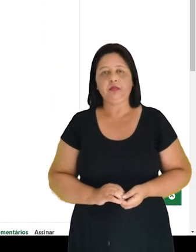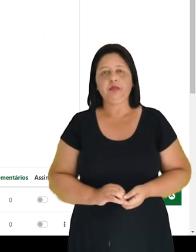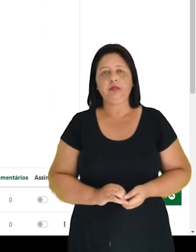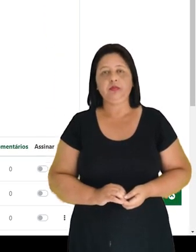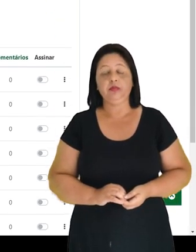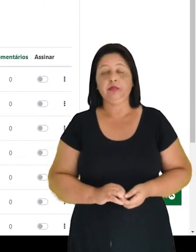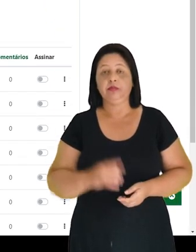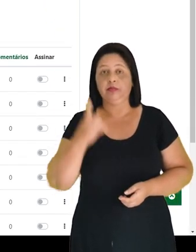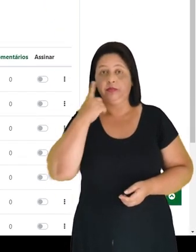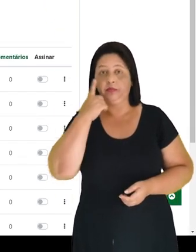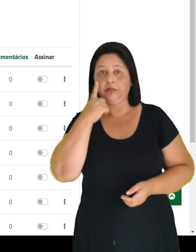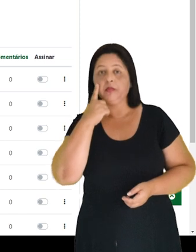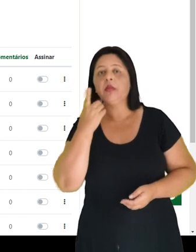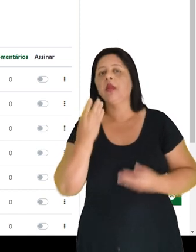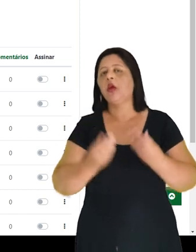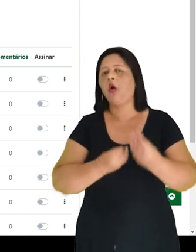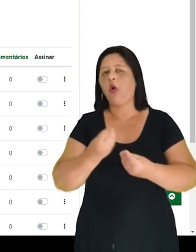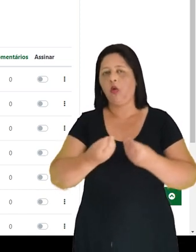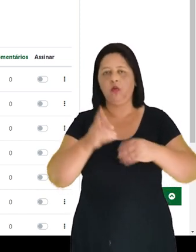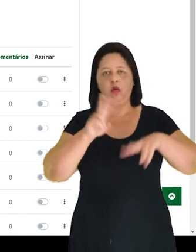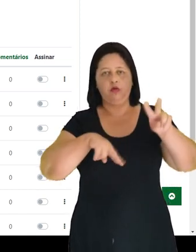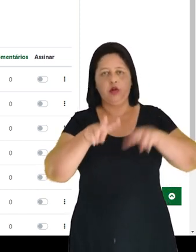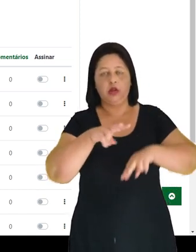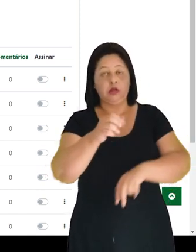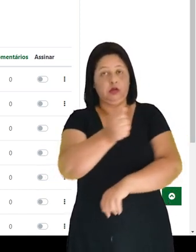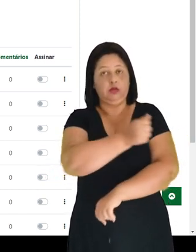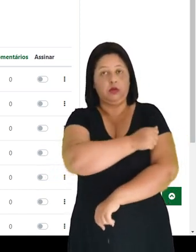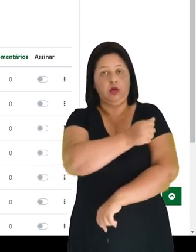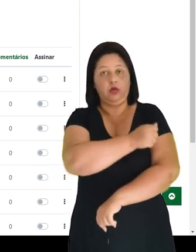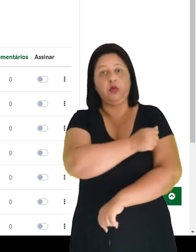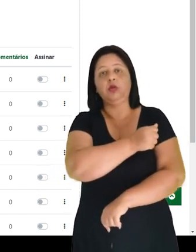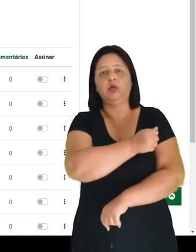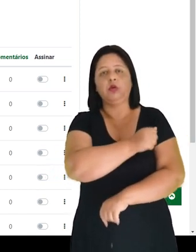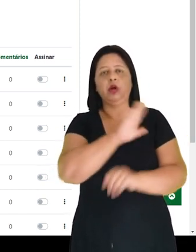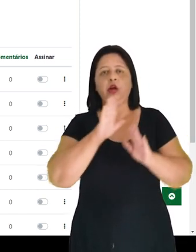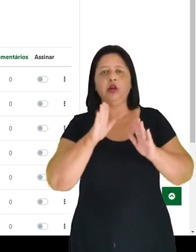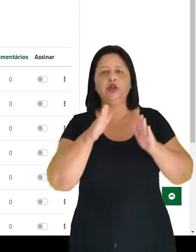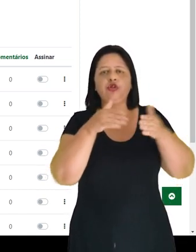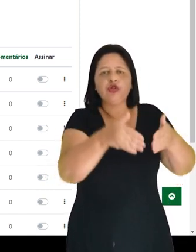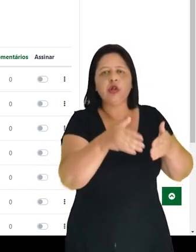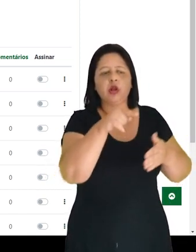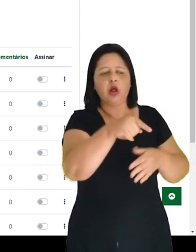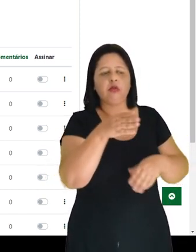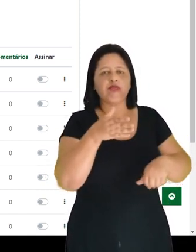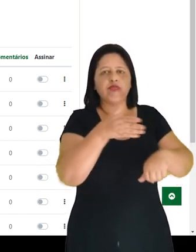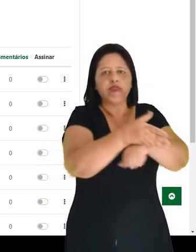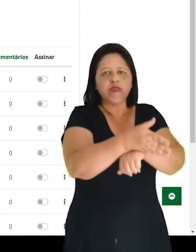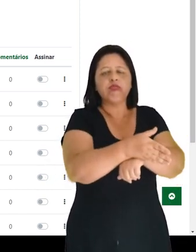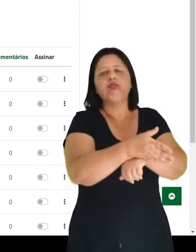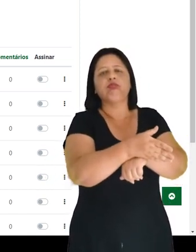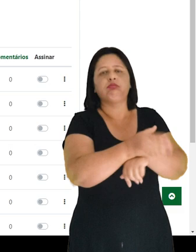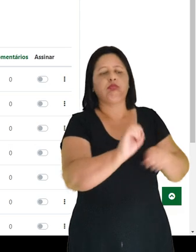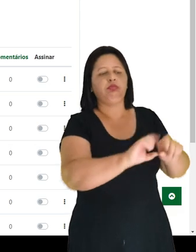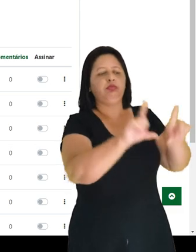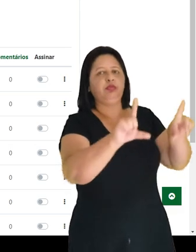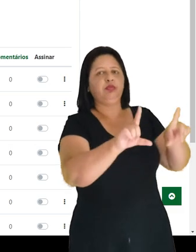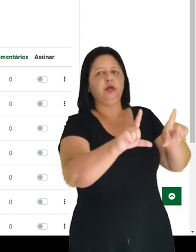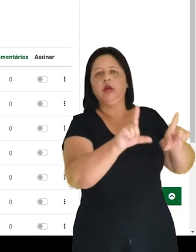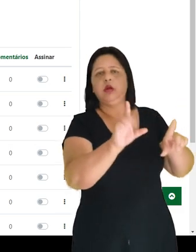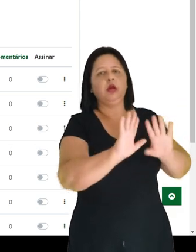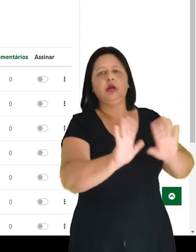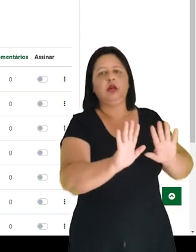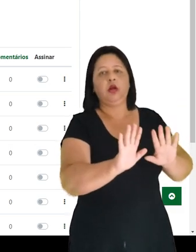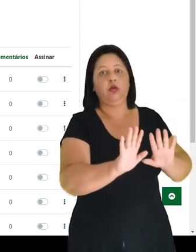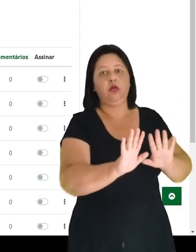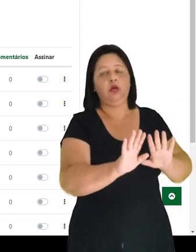Neste caso, a avaliação dos alunos não é feita direto na postagem, e sim clicando aqui